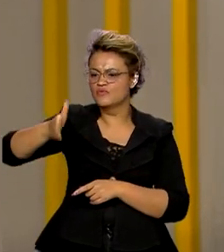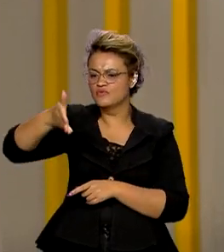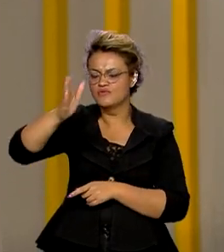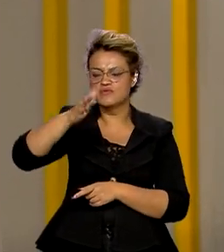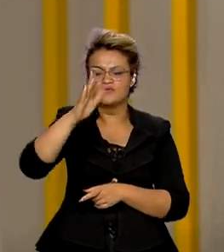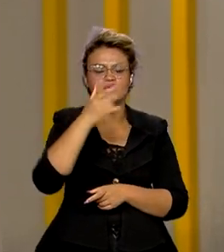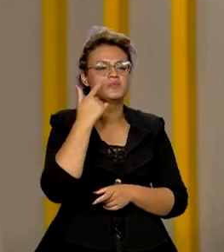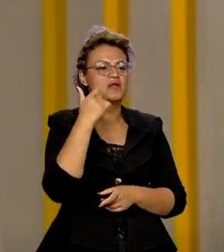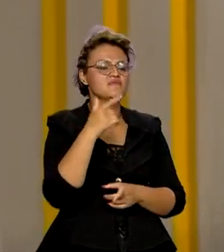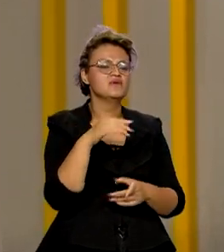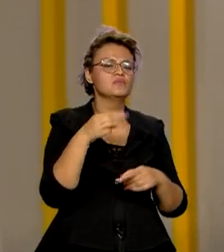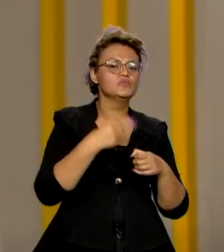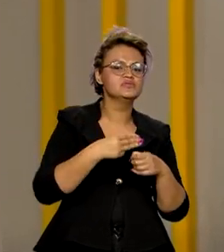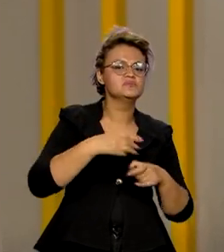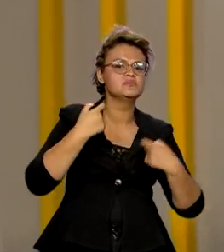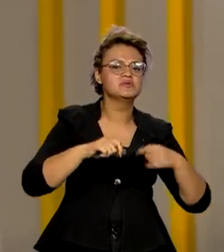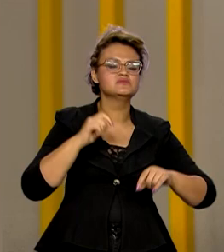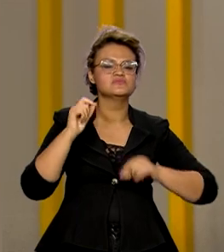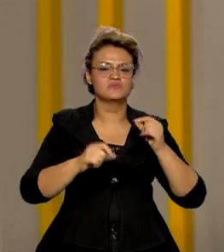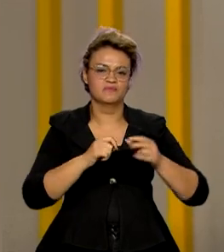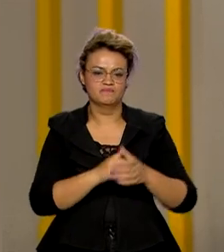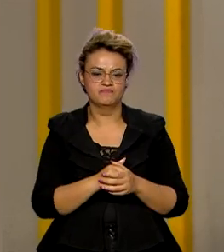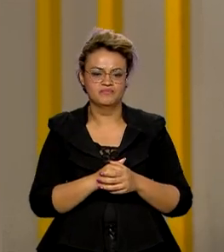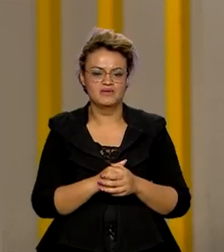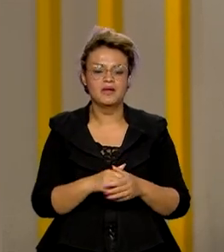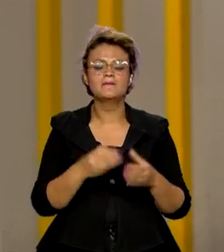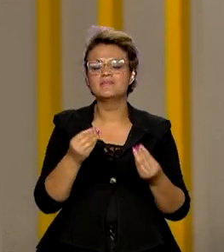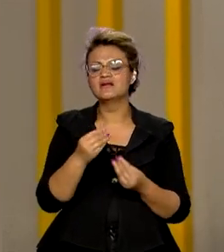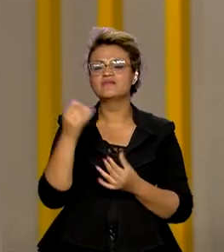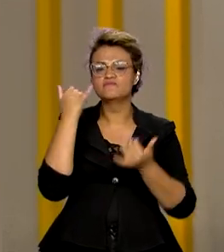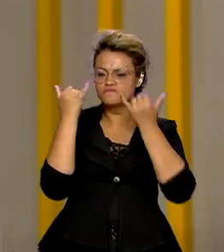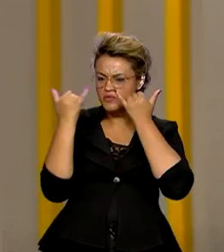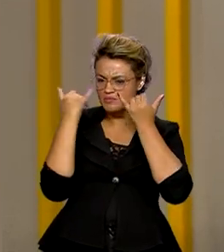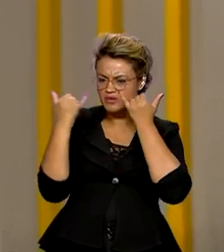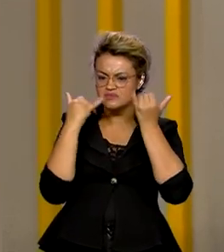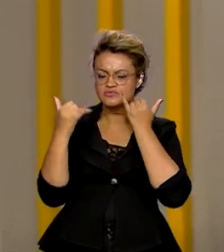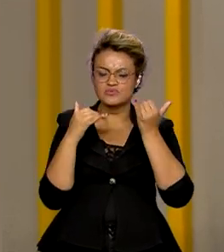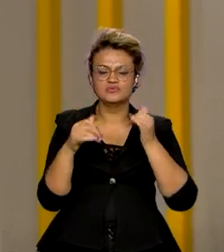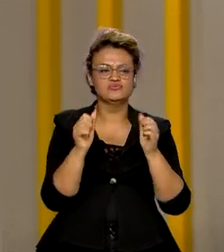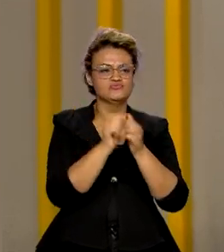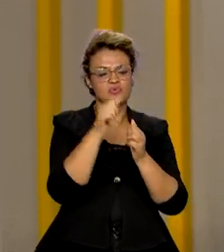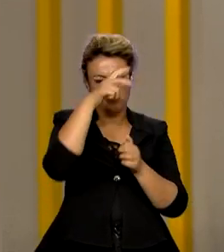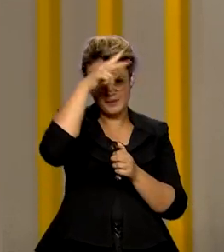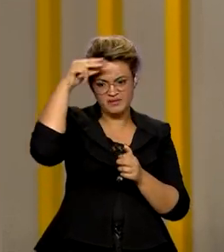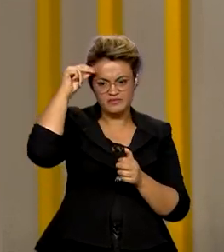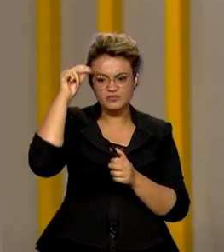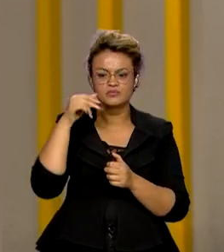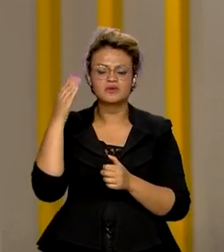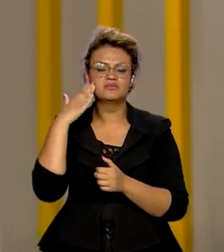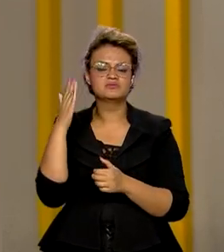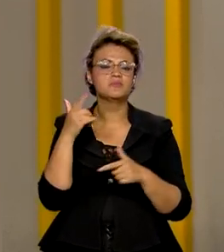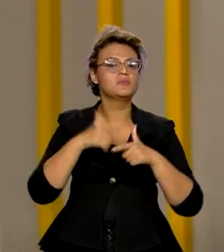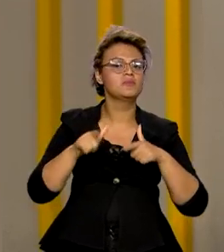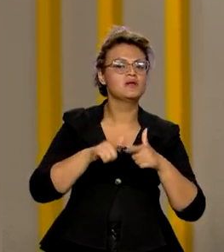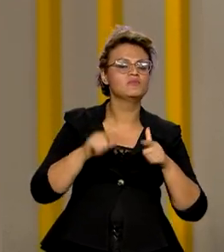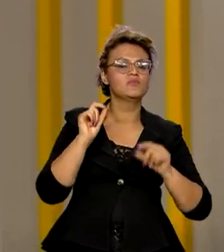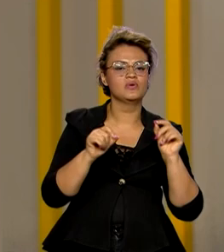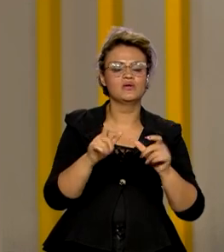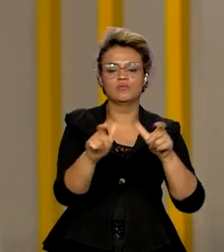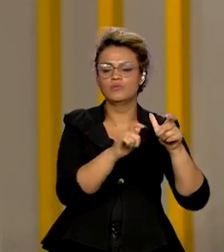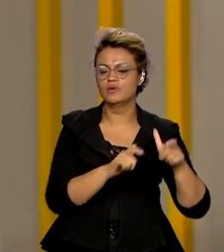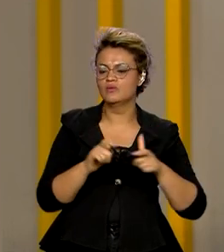as demandas dos municípios. A ideia é colher contribuições diretamente com as prefeituras sobre os problemas de cada